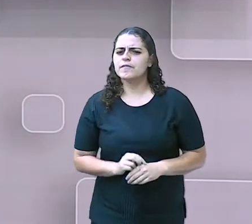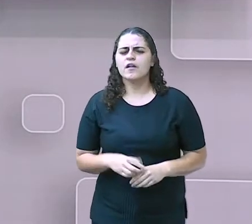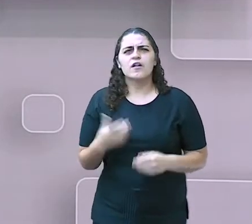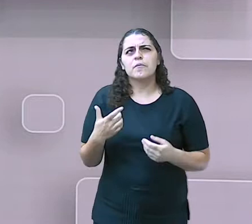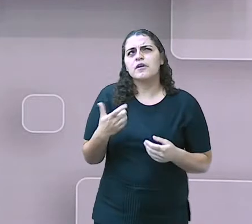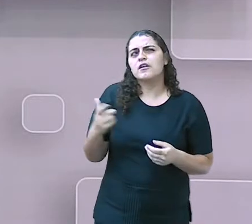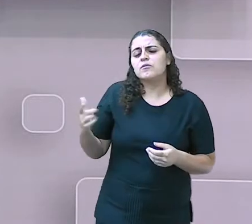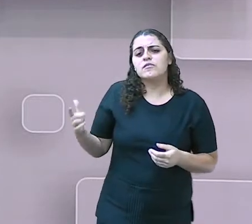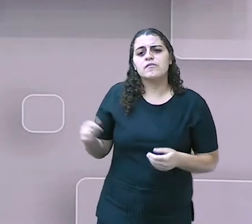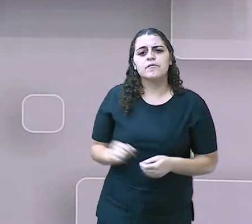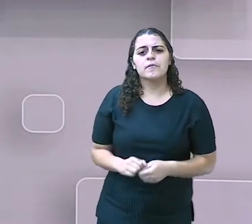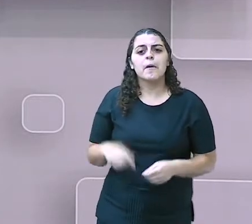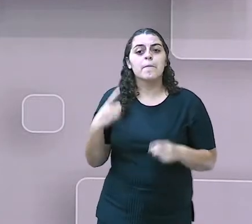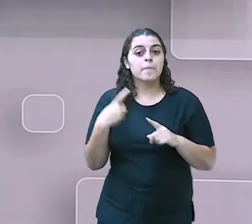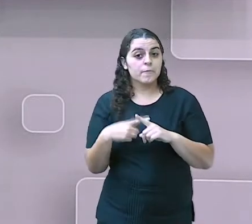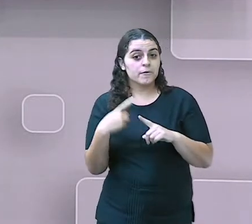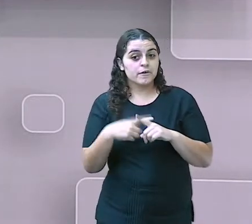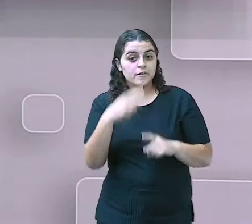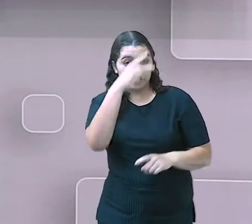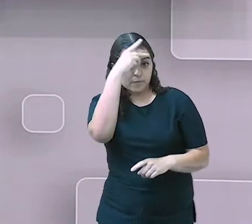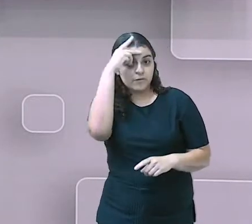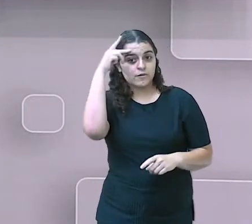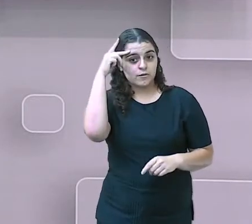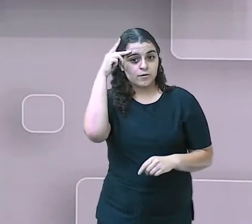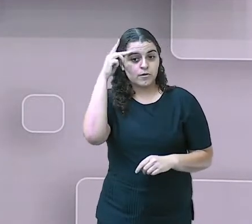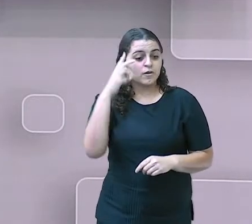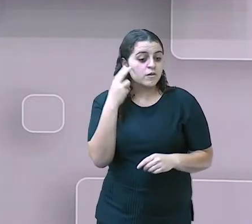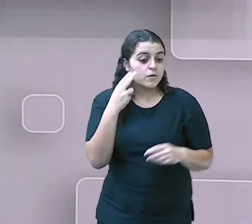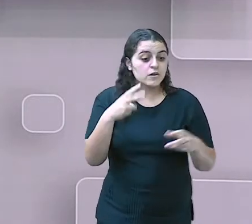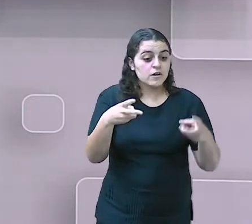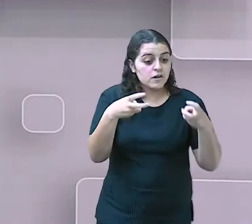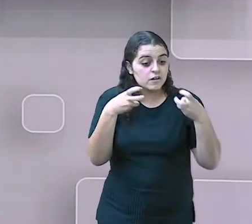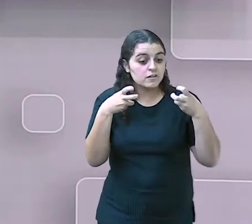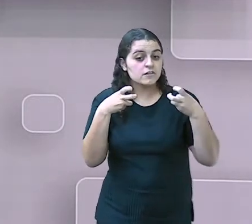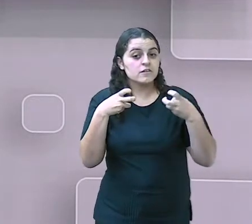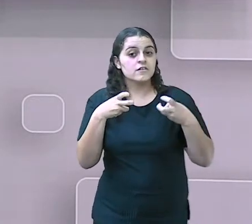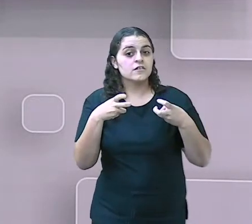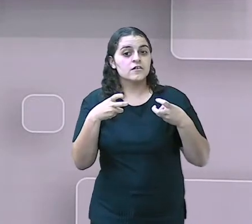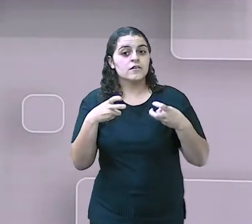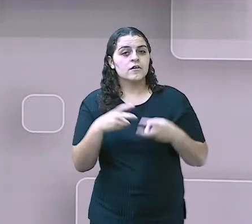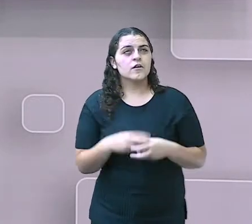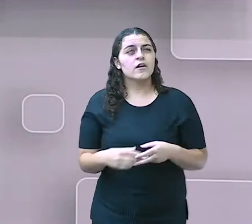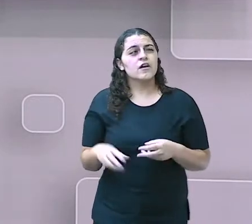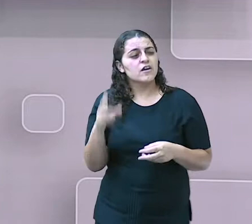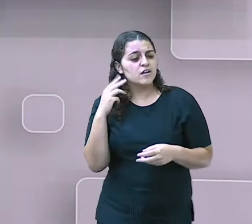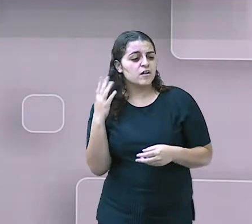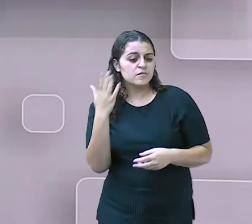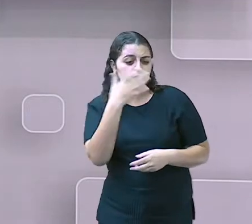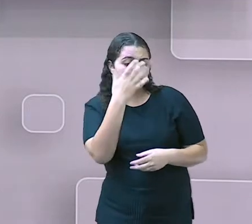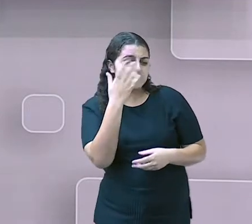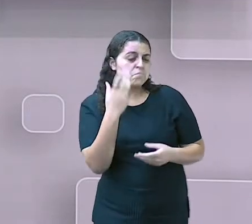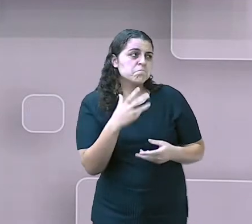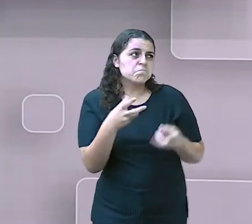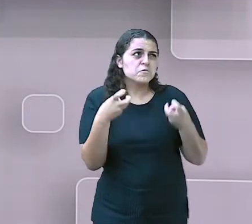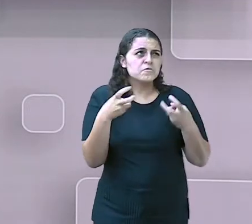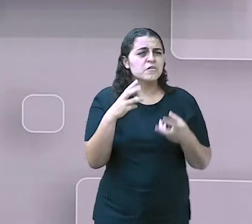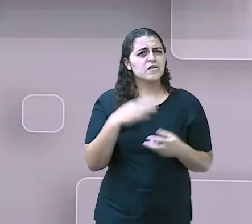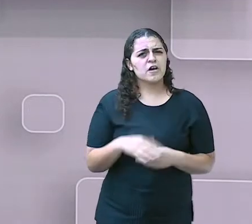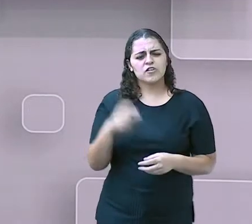não exista, mas porque as pessoas não observam muito, é passado aí como algo de